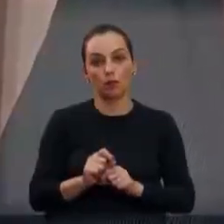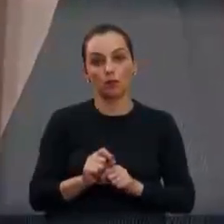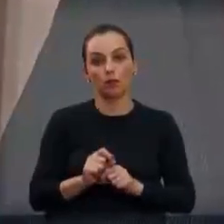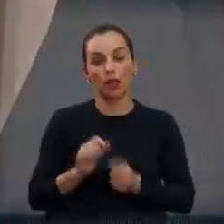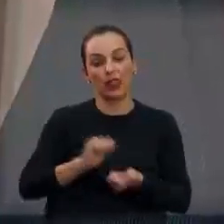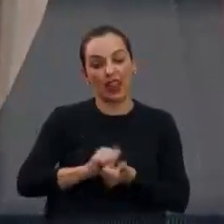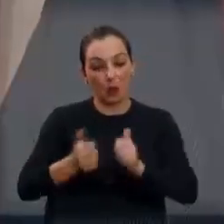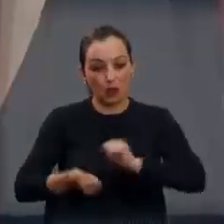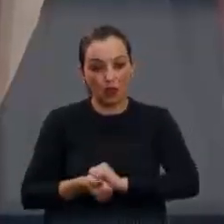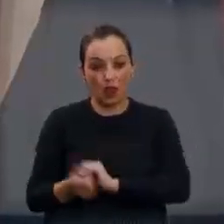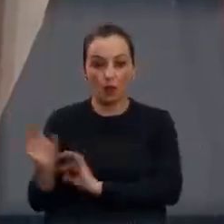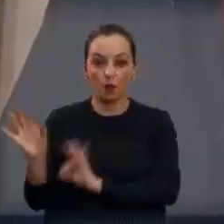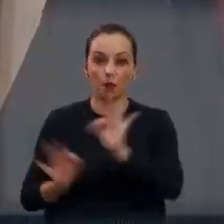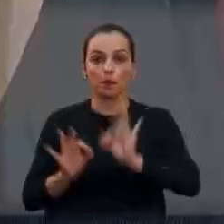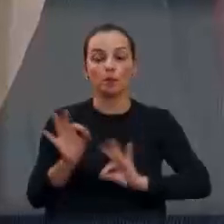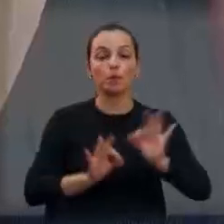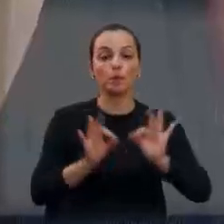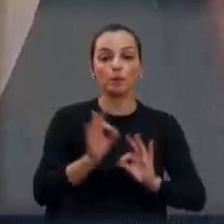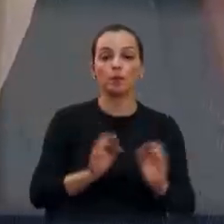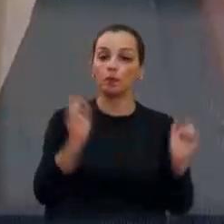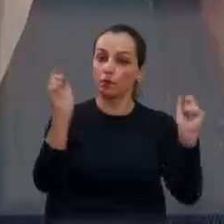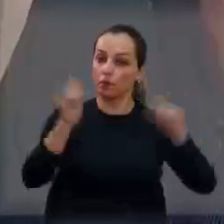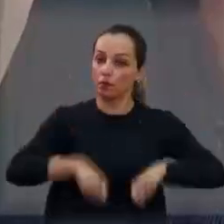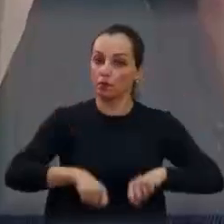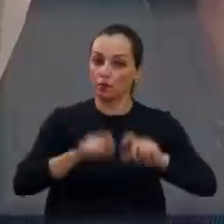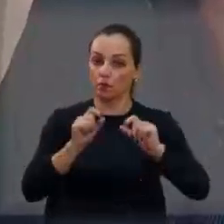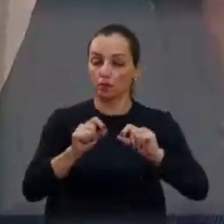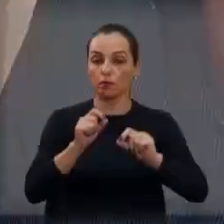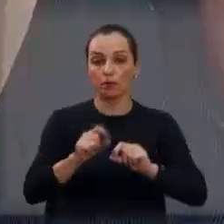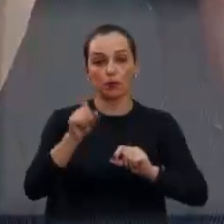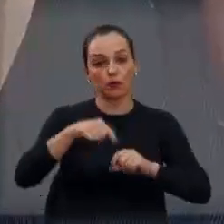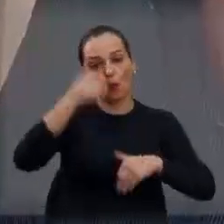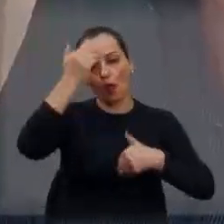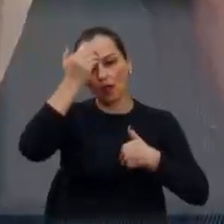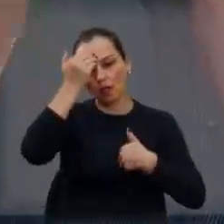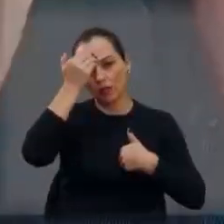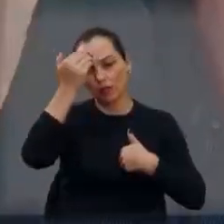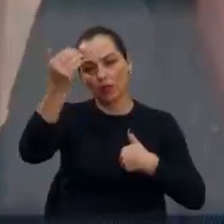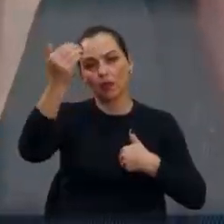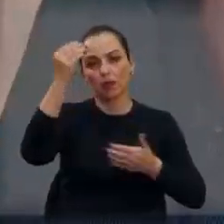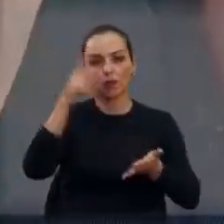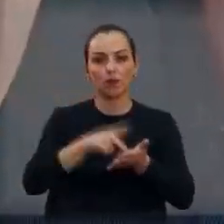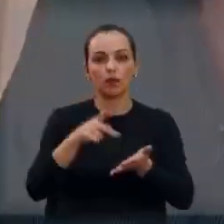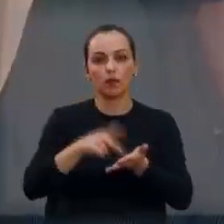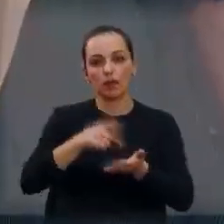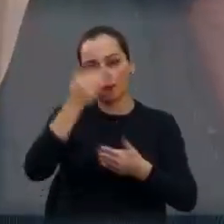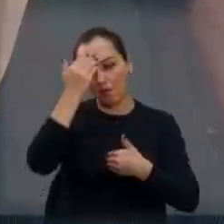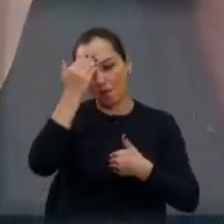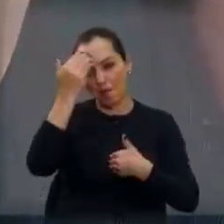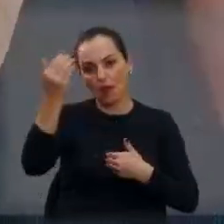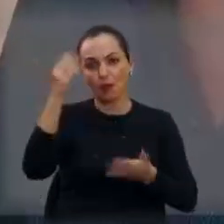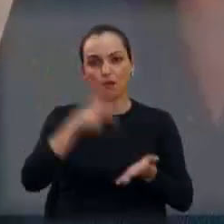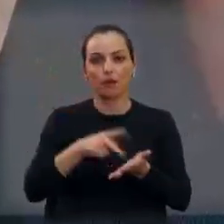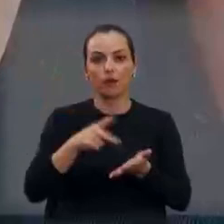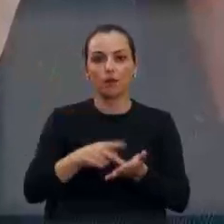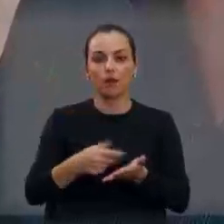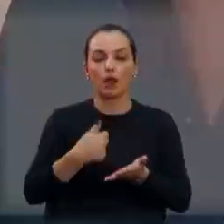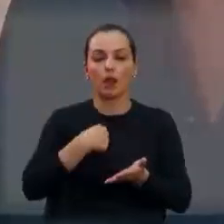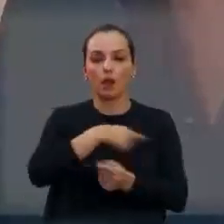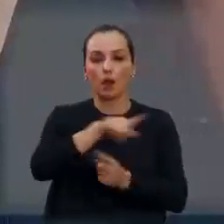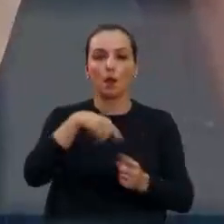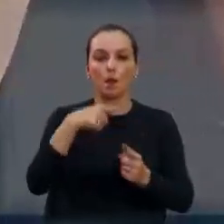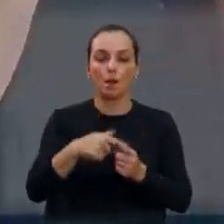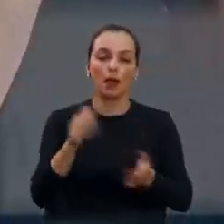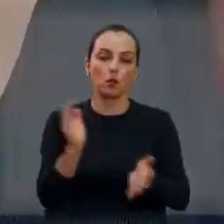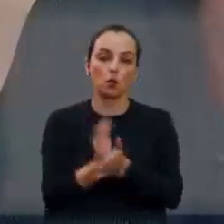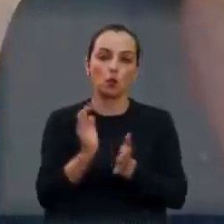adequações que estamos fazendo aqui no meio da direção da escola. E só agradeço. E muito, de verdade, eu e toda a comunidade